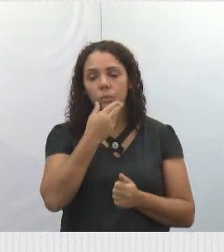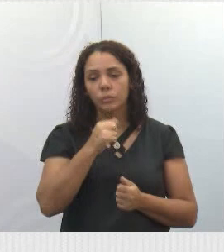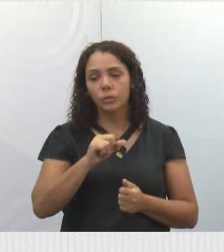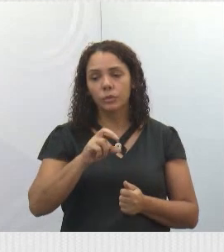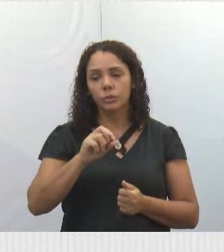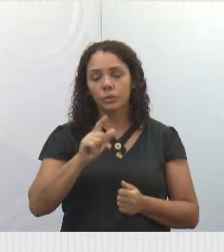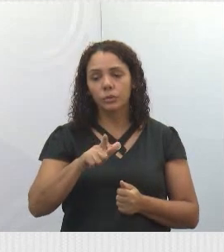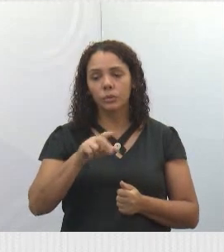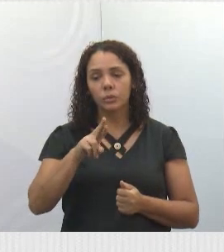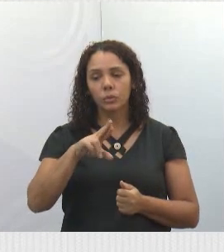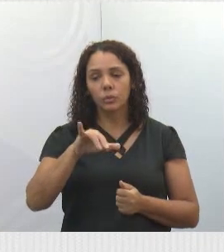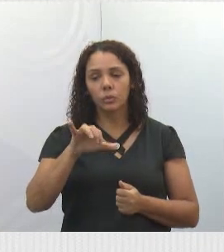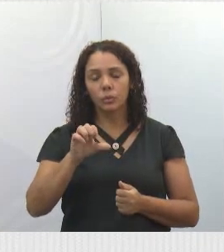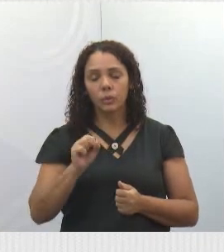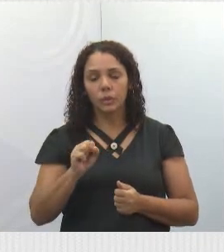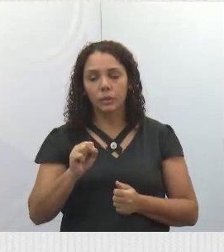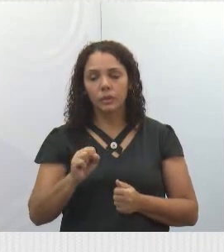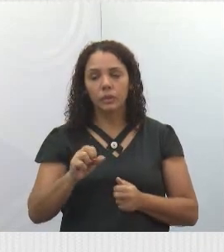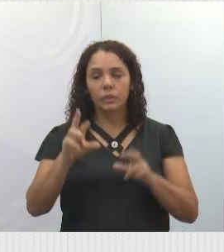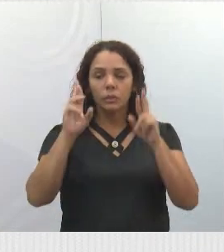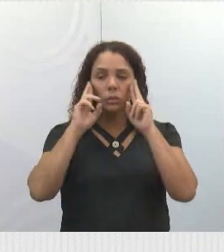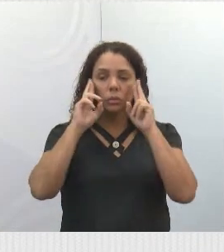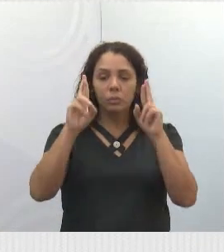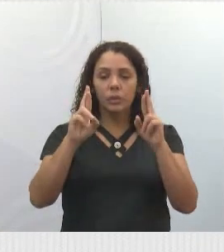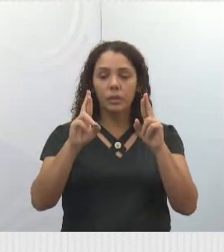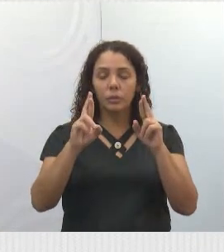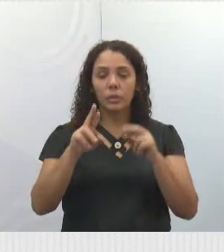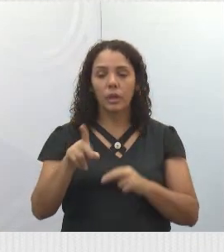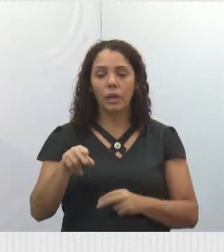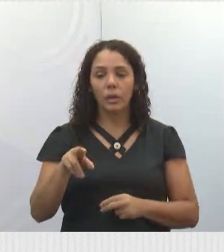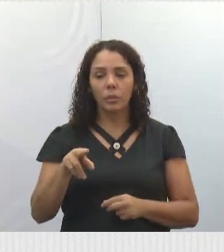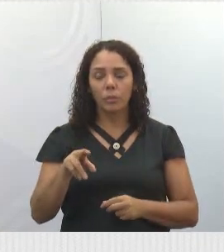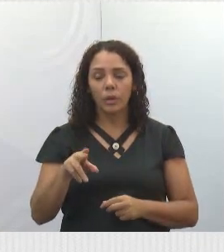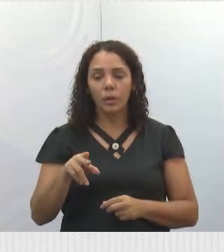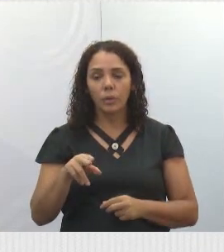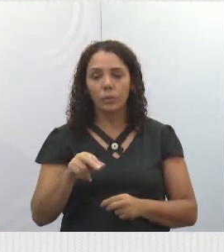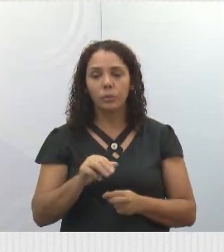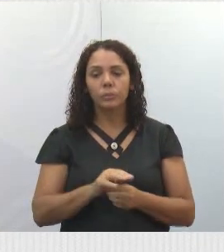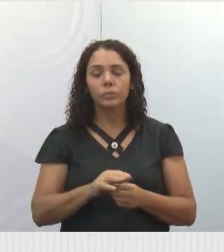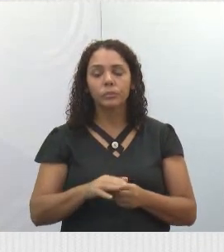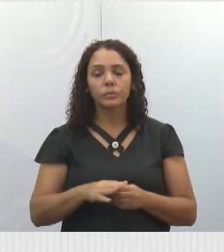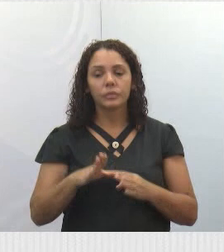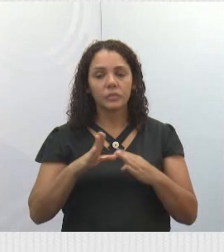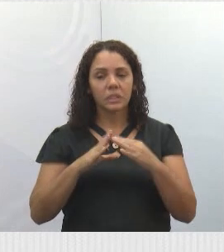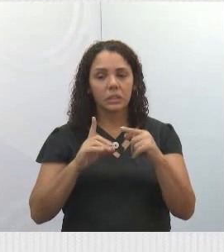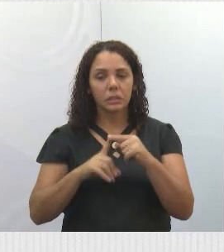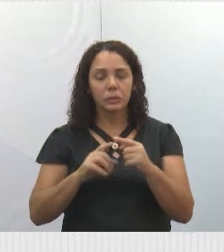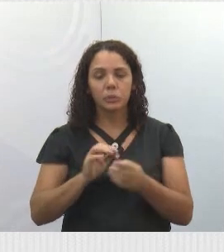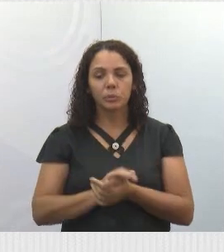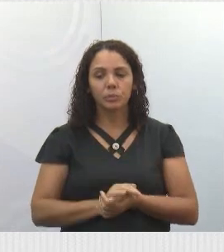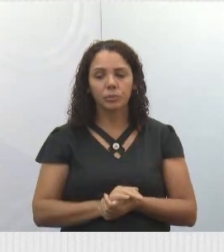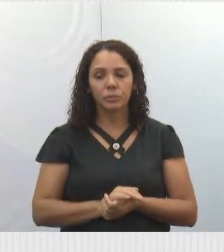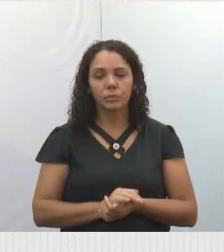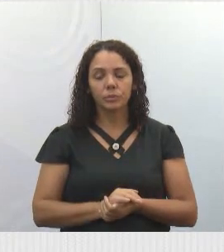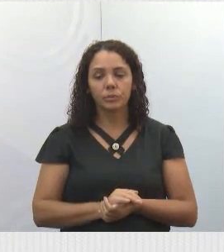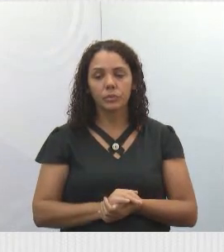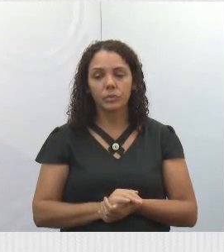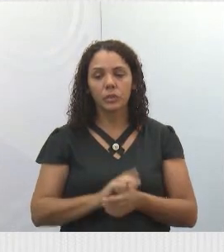qual eu tenho um respeito enorme, meu irmão de comunidade, de paróquia também. Na foto ao meio,